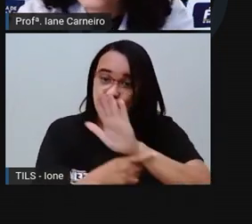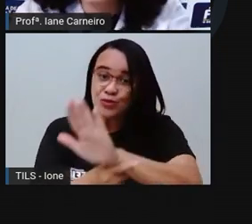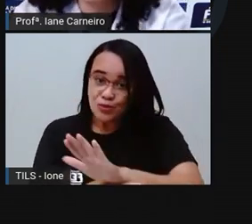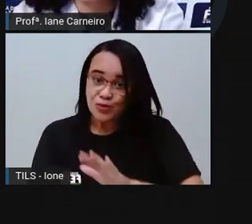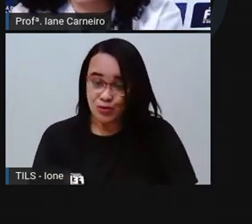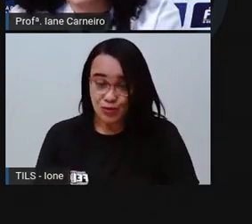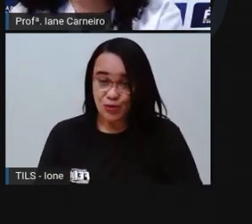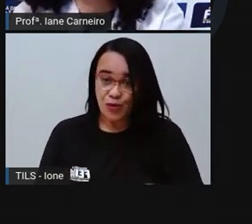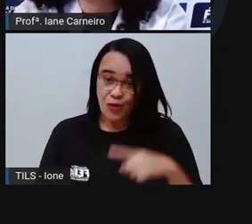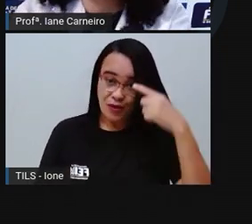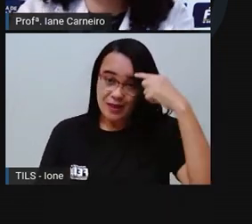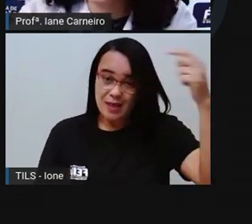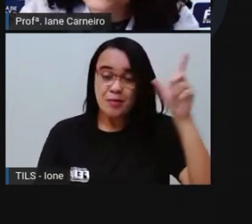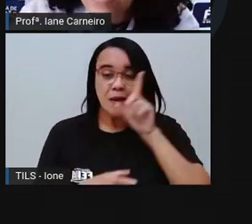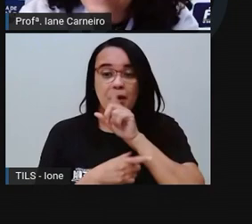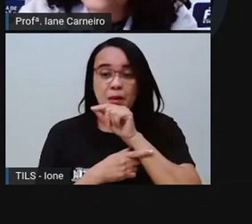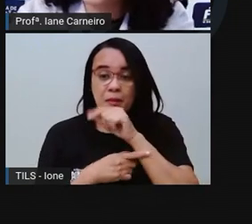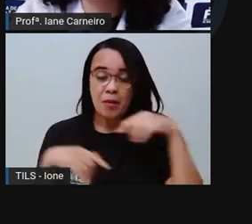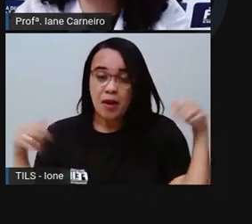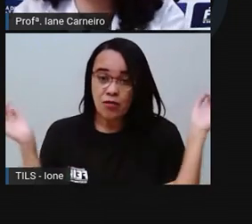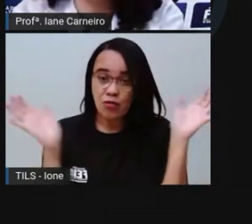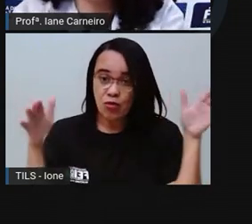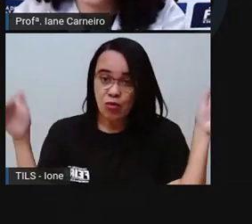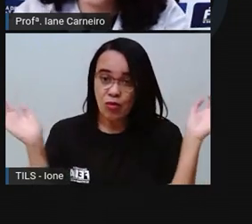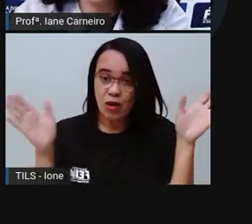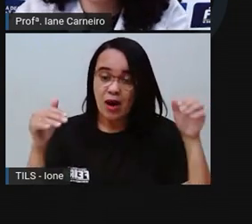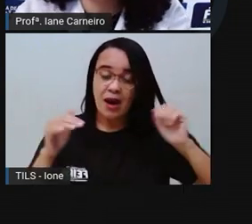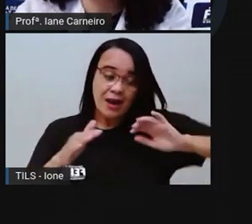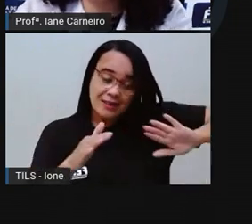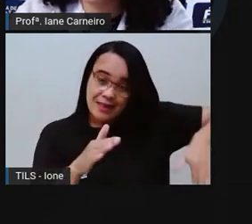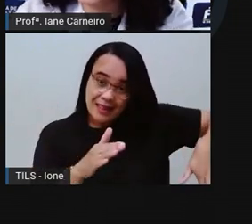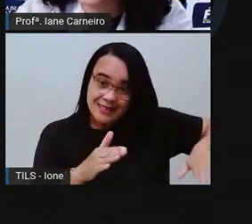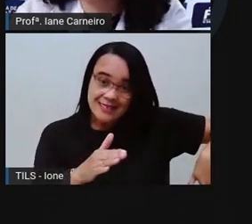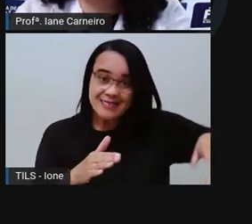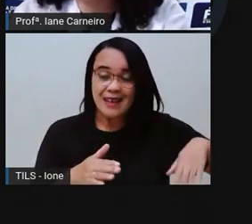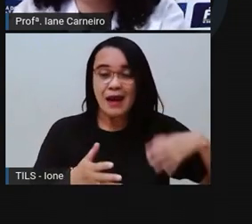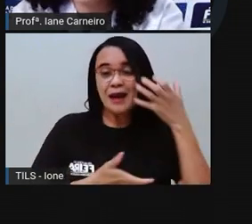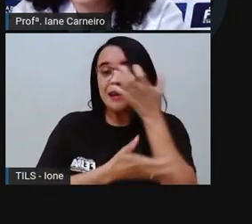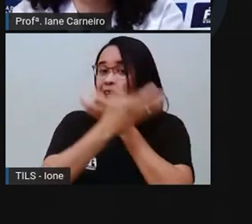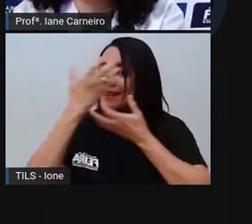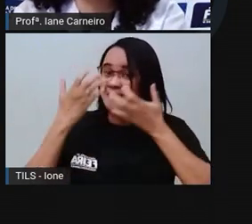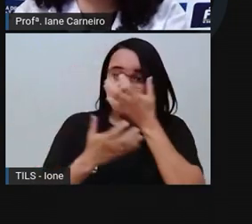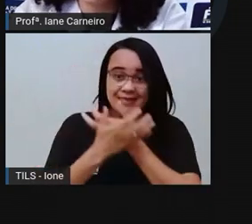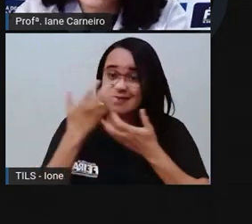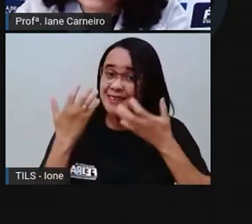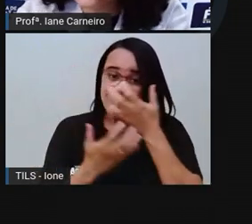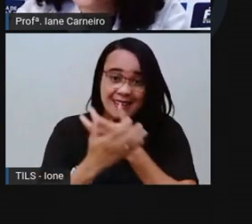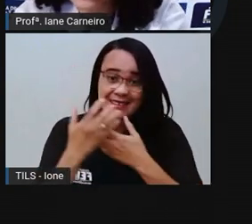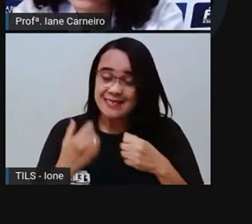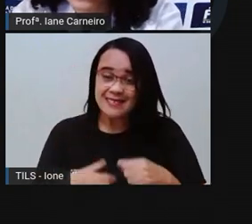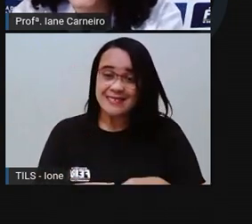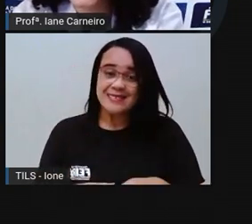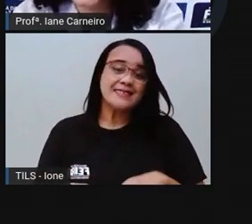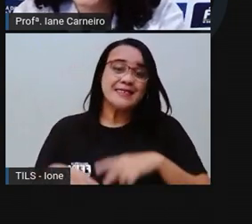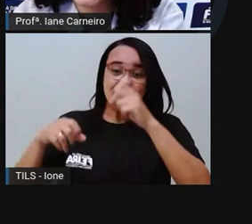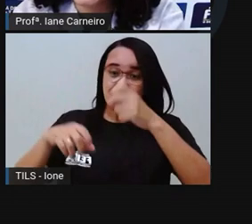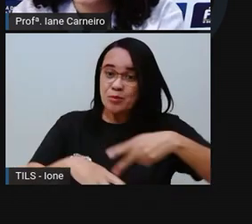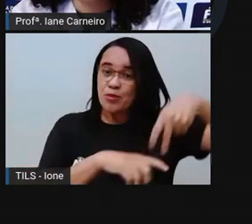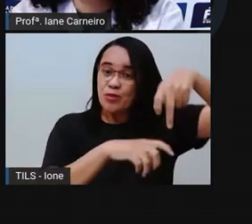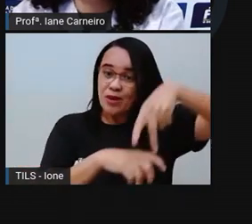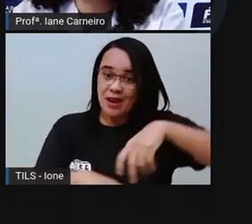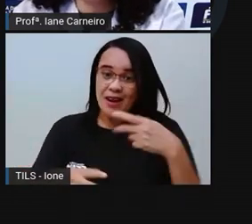nadar sem ser peixe, cantar sem ter voz, e pular sem ter pernas e braços de macaco.